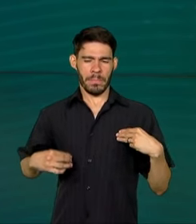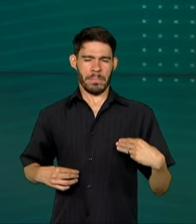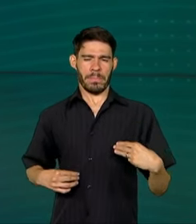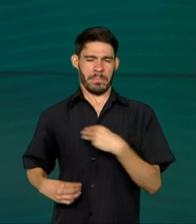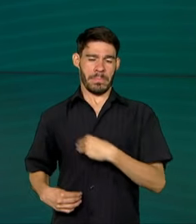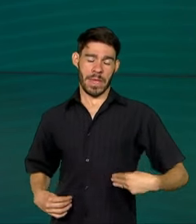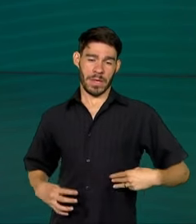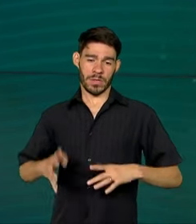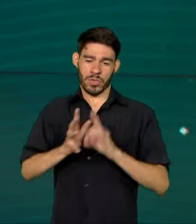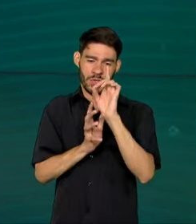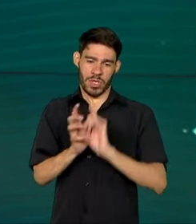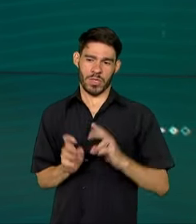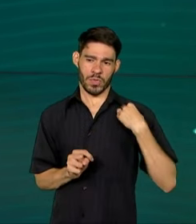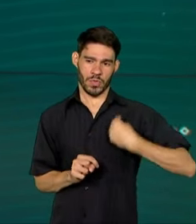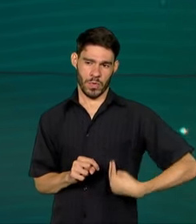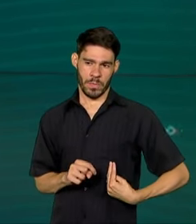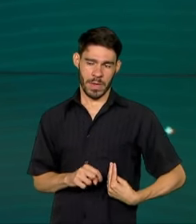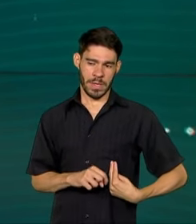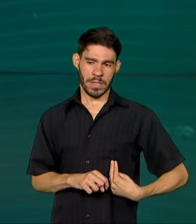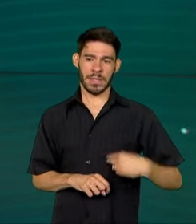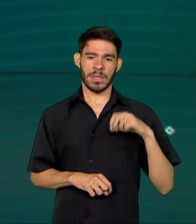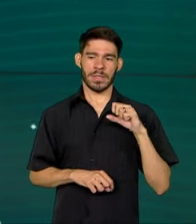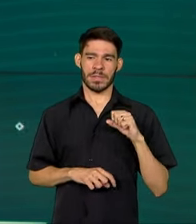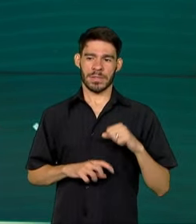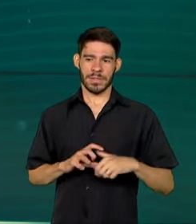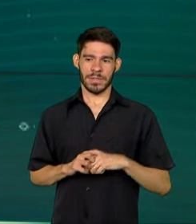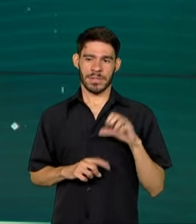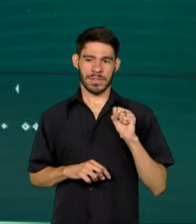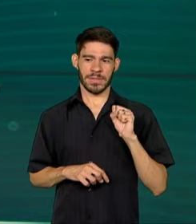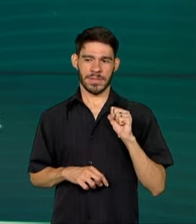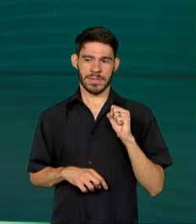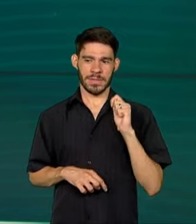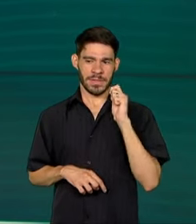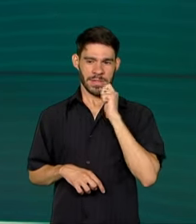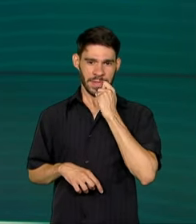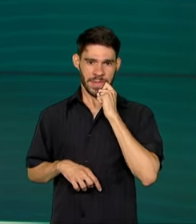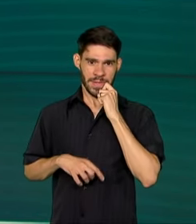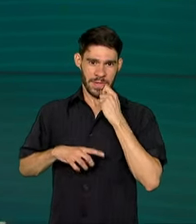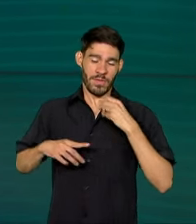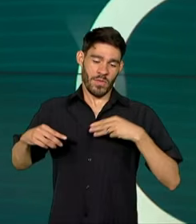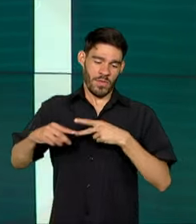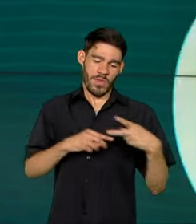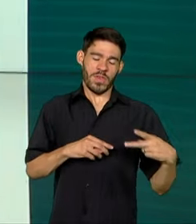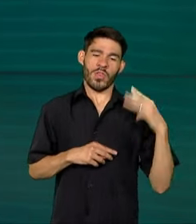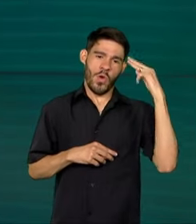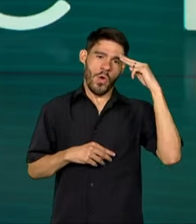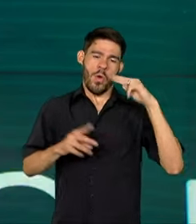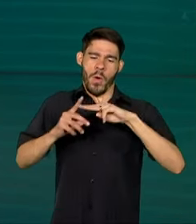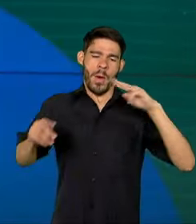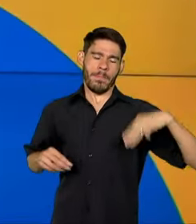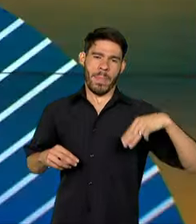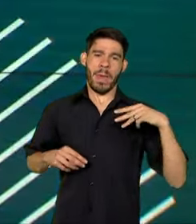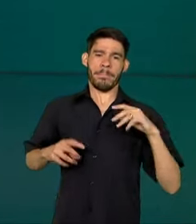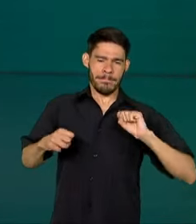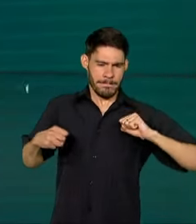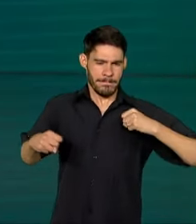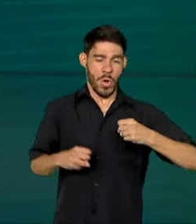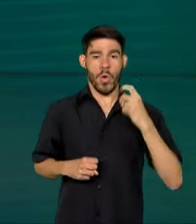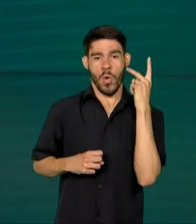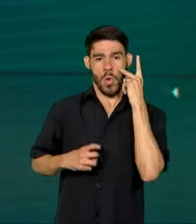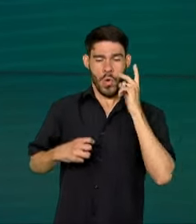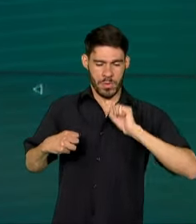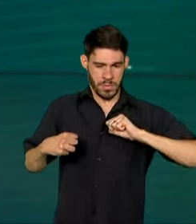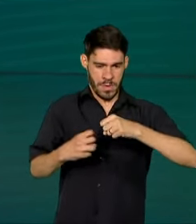Humanos e da Cidadania, Silvio Almeida, visitou nesta sexta-feira um Memorial da Resistência de São Paulo e defendeu a